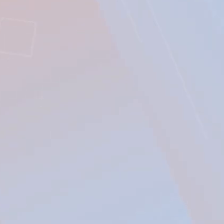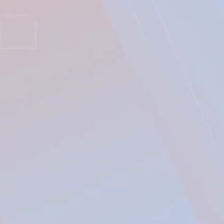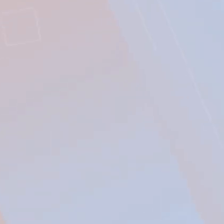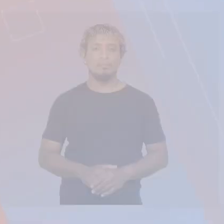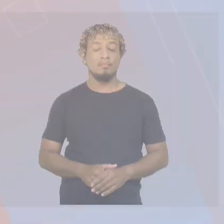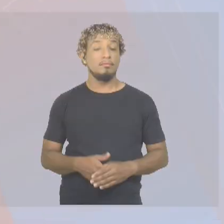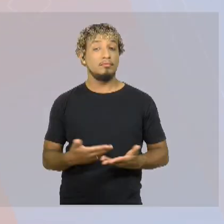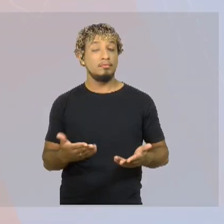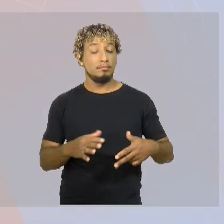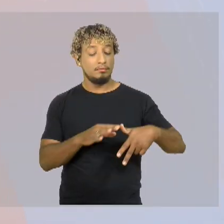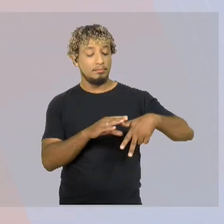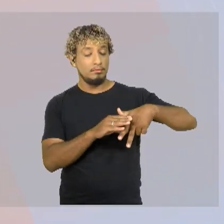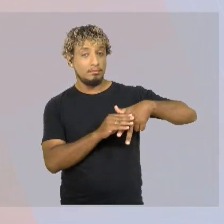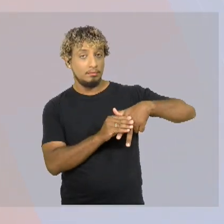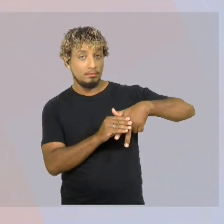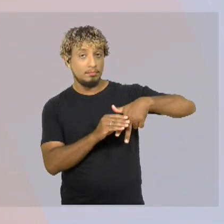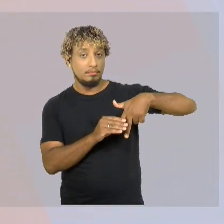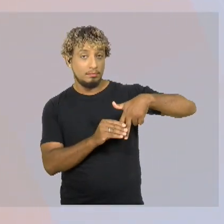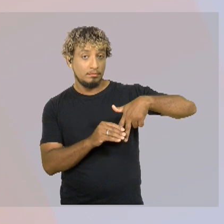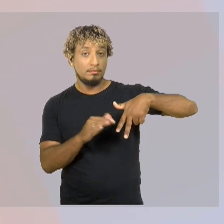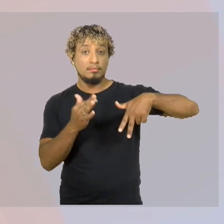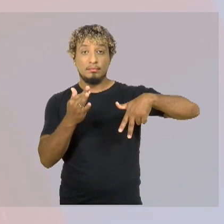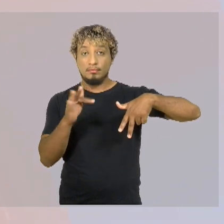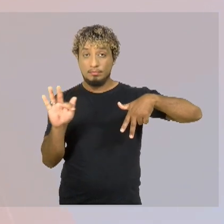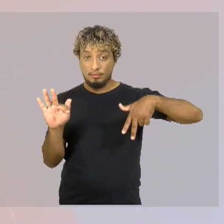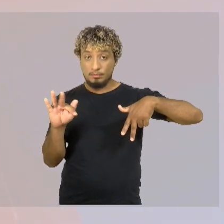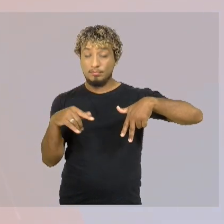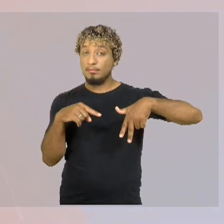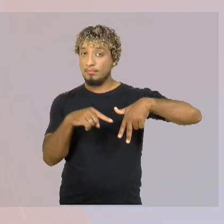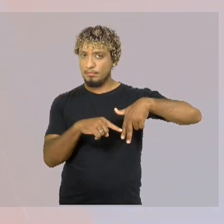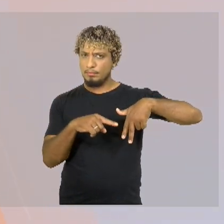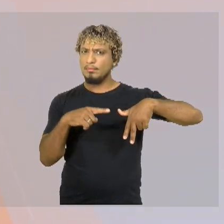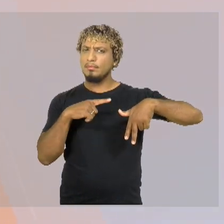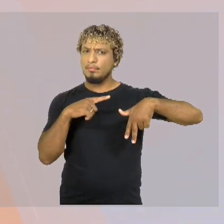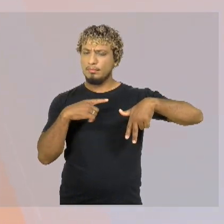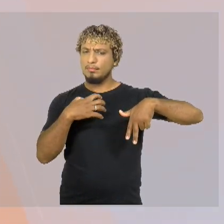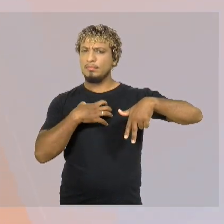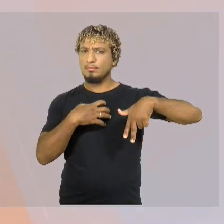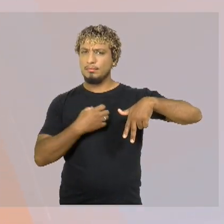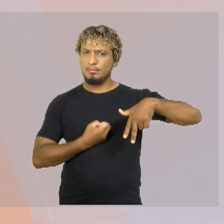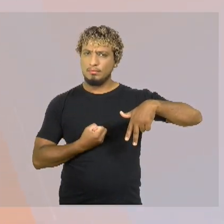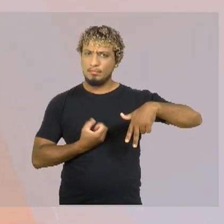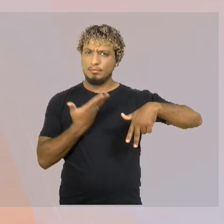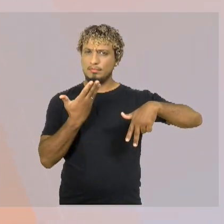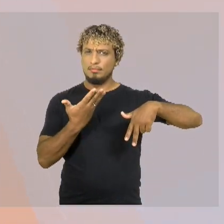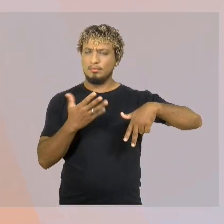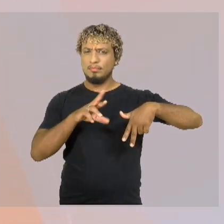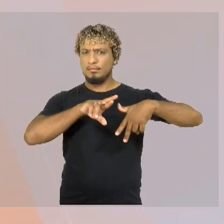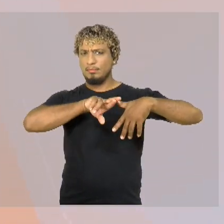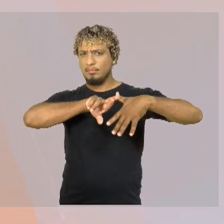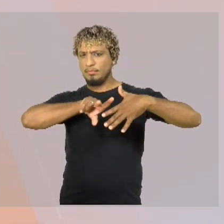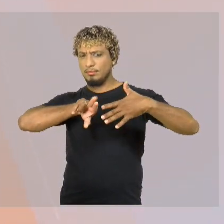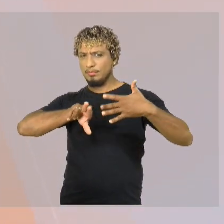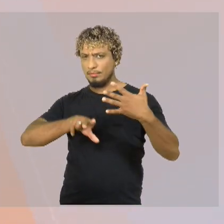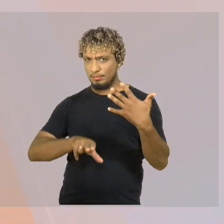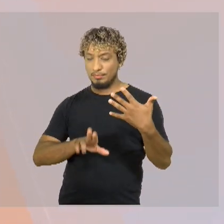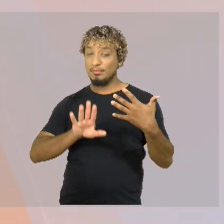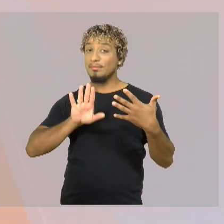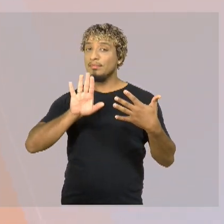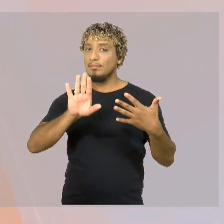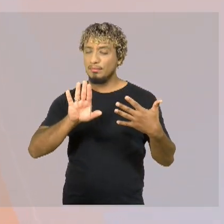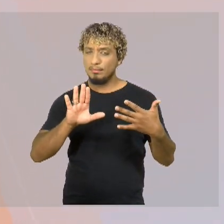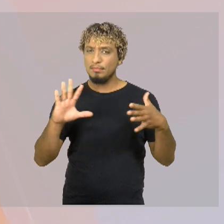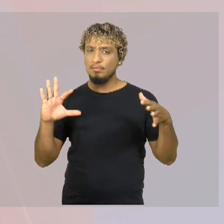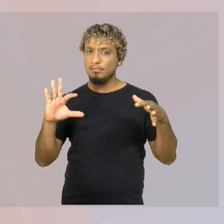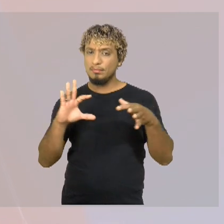A fibromialgia é uma doença de sintomas bem variados e complexos. Mas, na maioria das vezes, ela